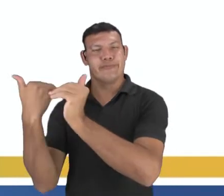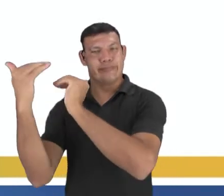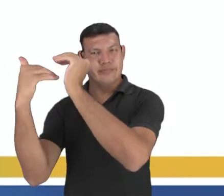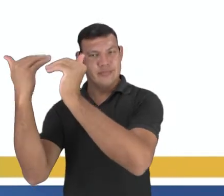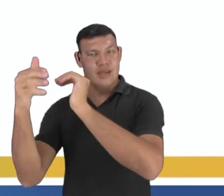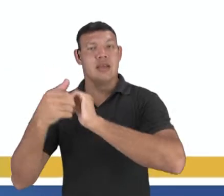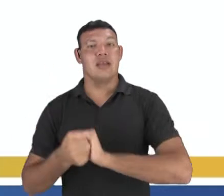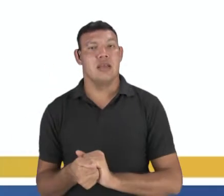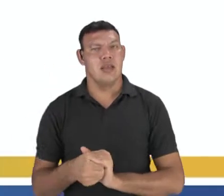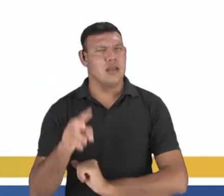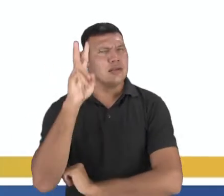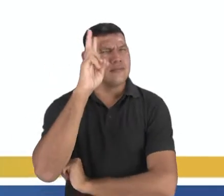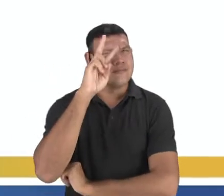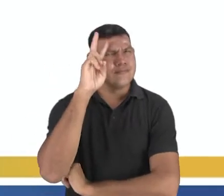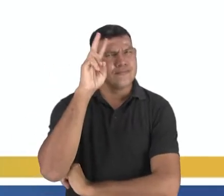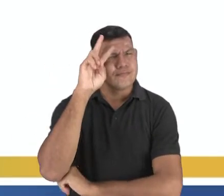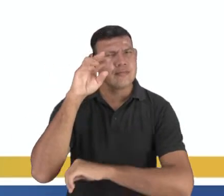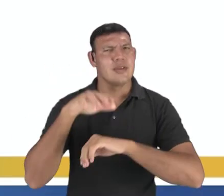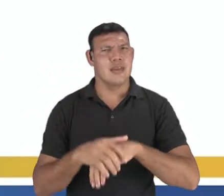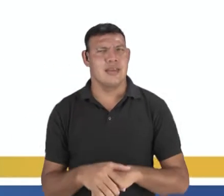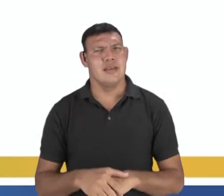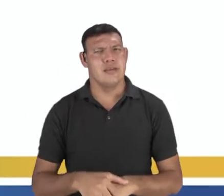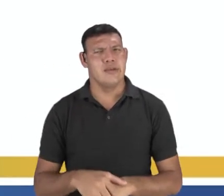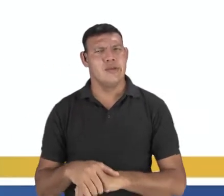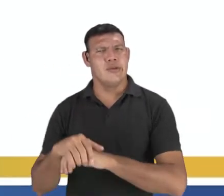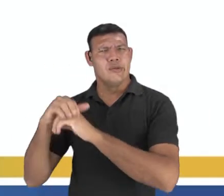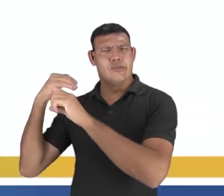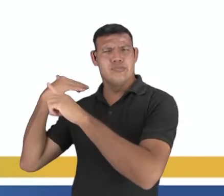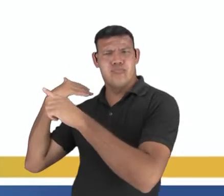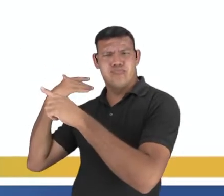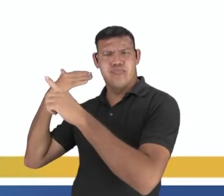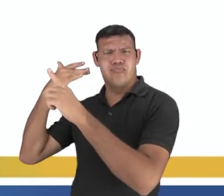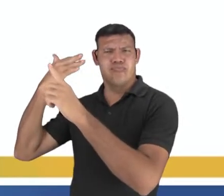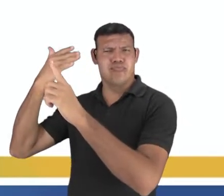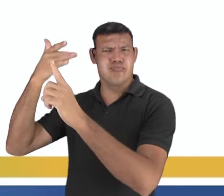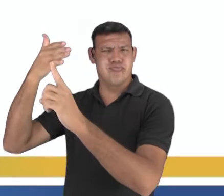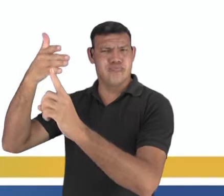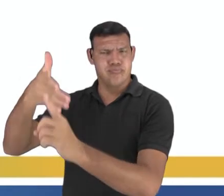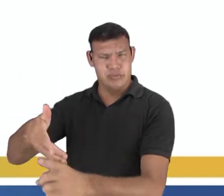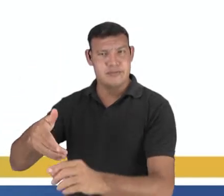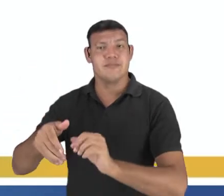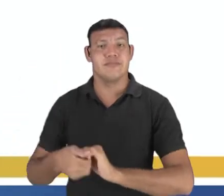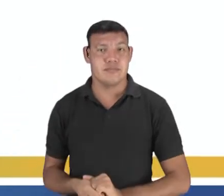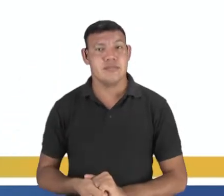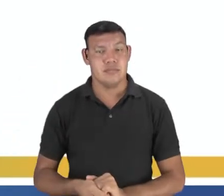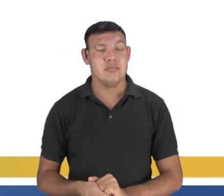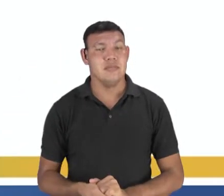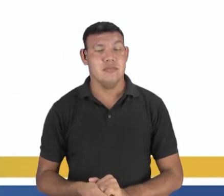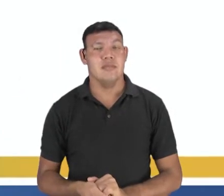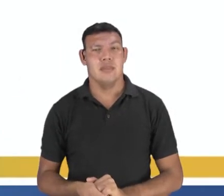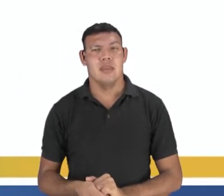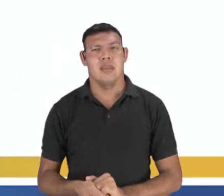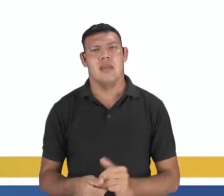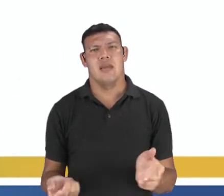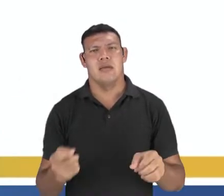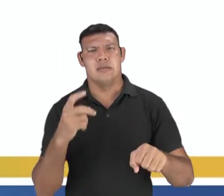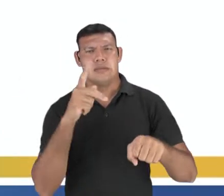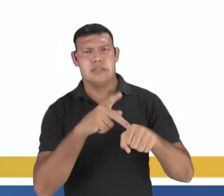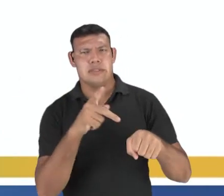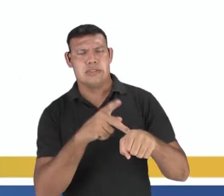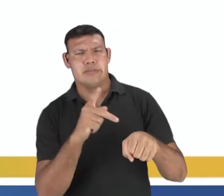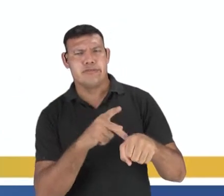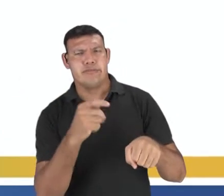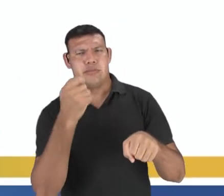temos aí, vocês devem lembrar, a idade das cavernas. Os desenhistas e pintores do Paleolítico não